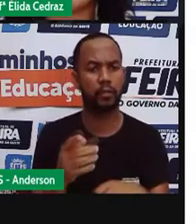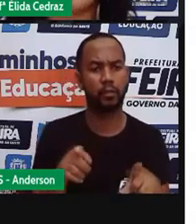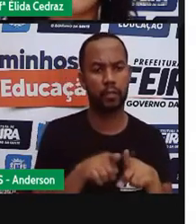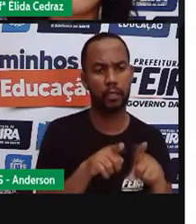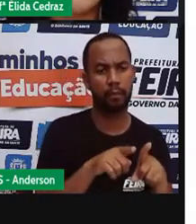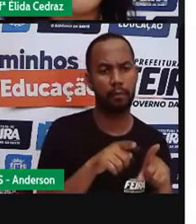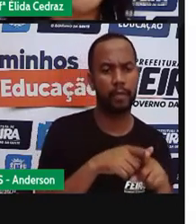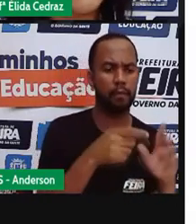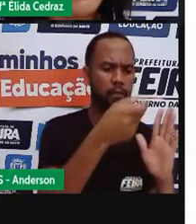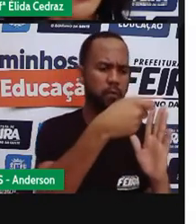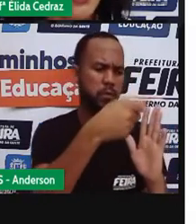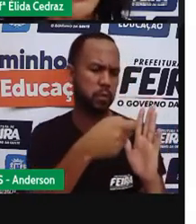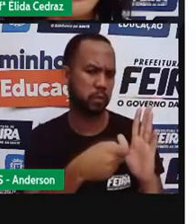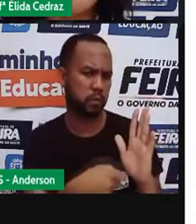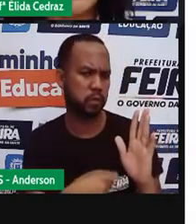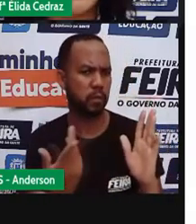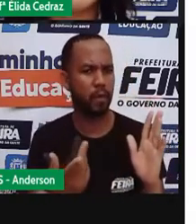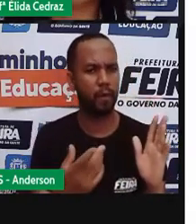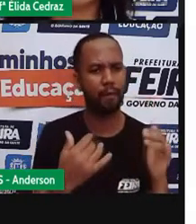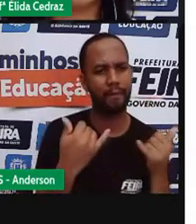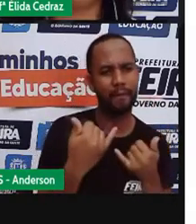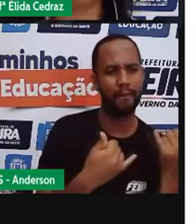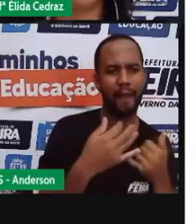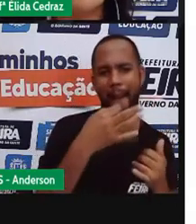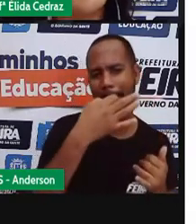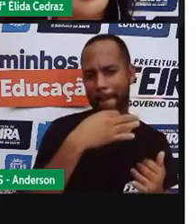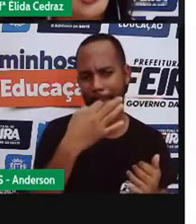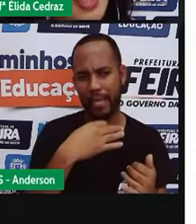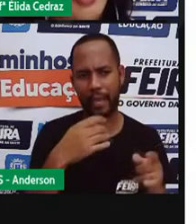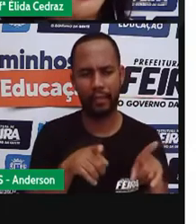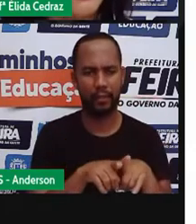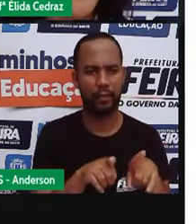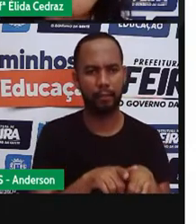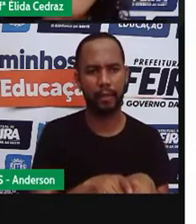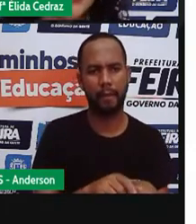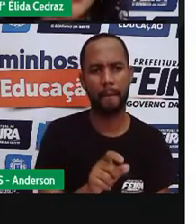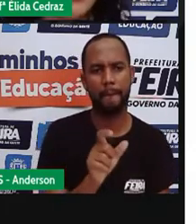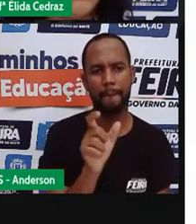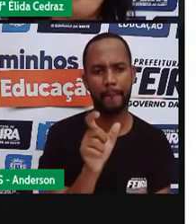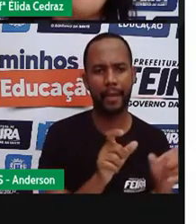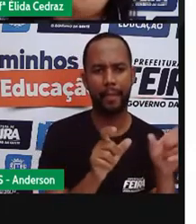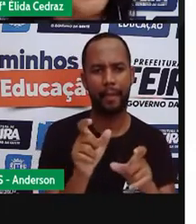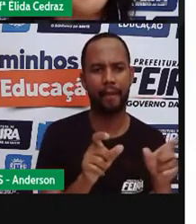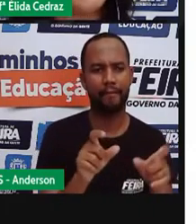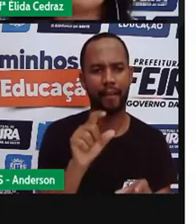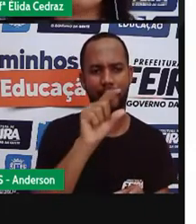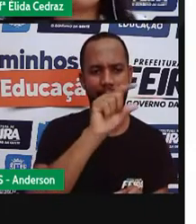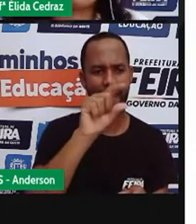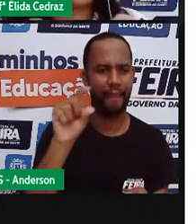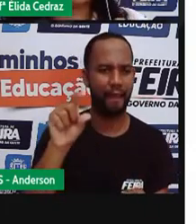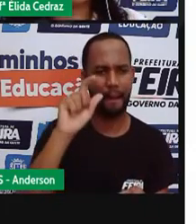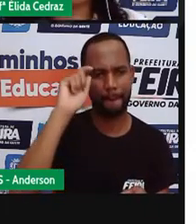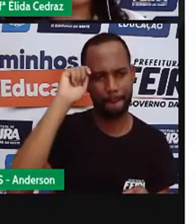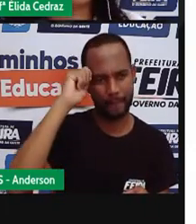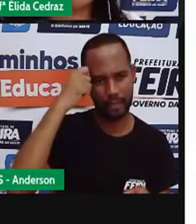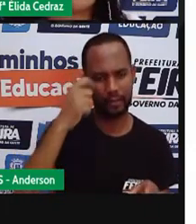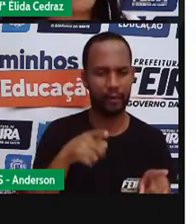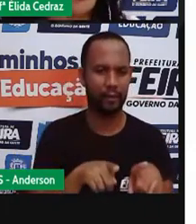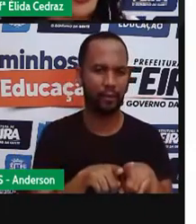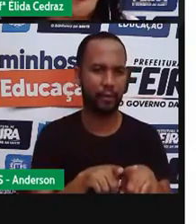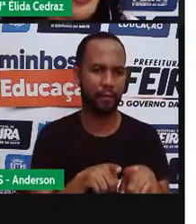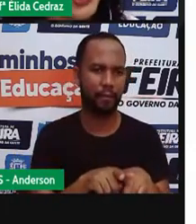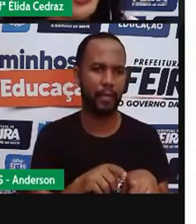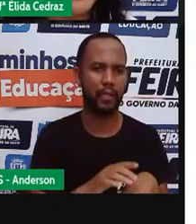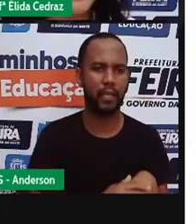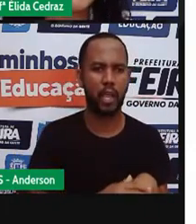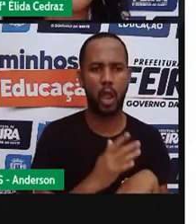animados, os gifs e os memes. As palavras em destaque, padrão ou hiperlink, aquelas que vêm com uma